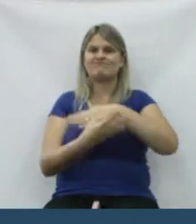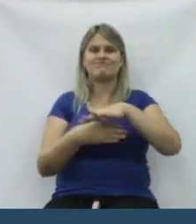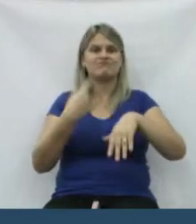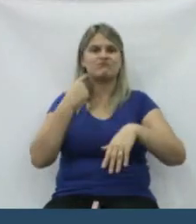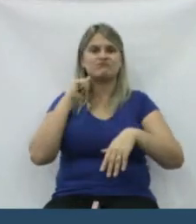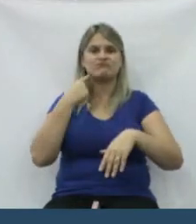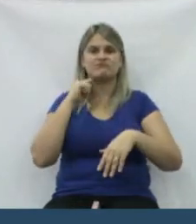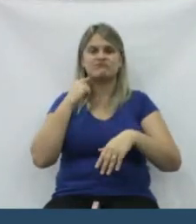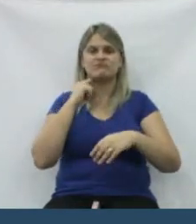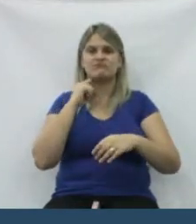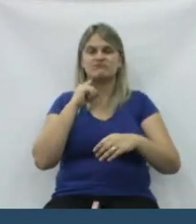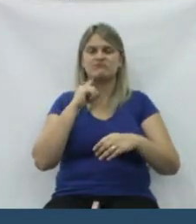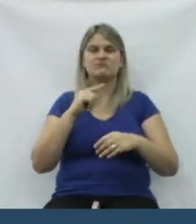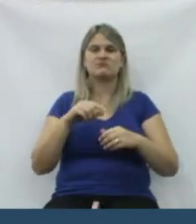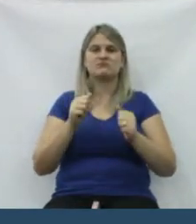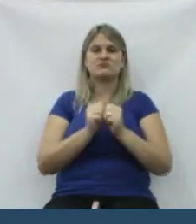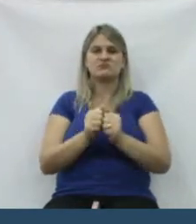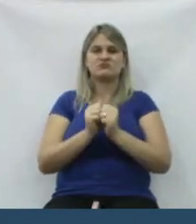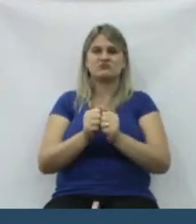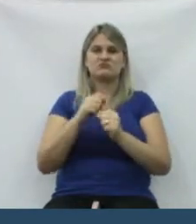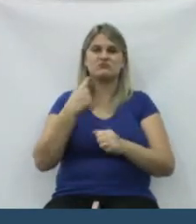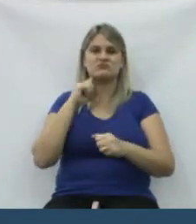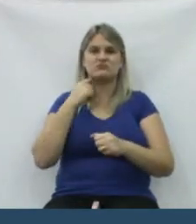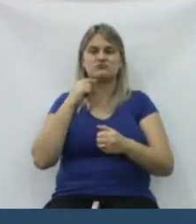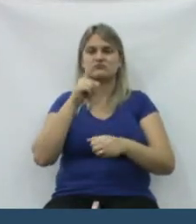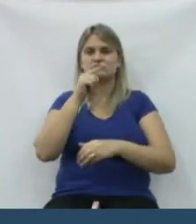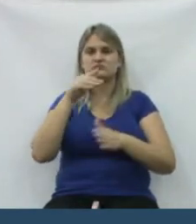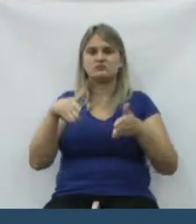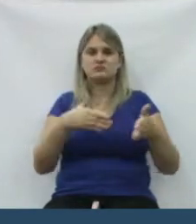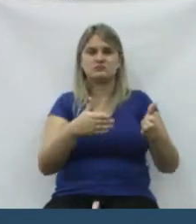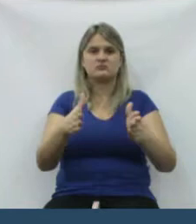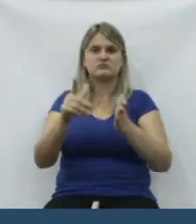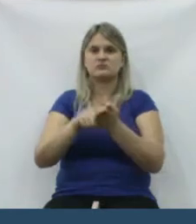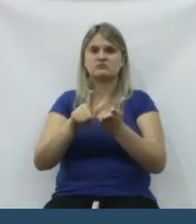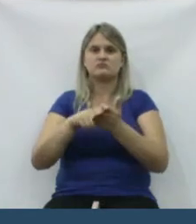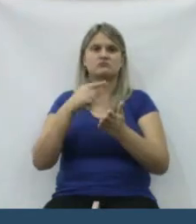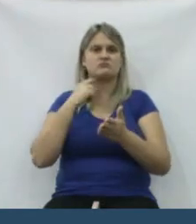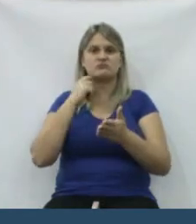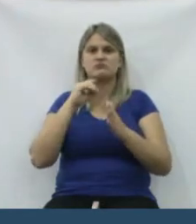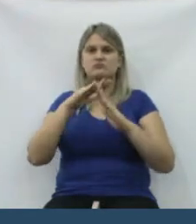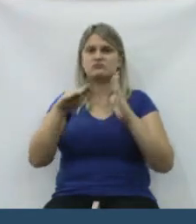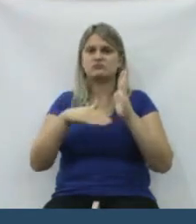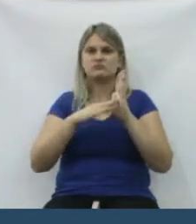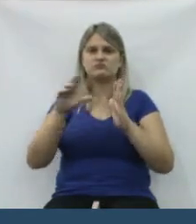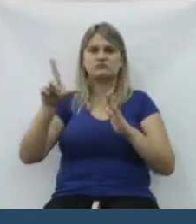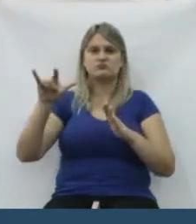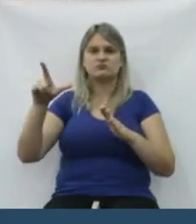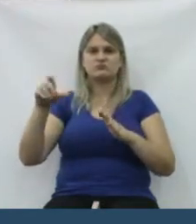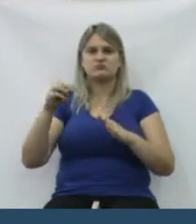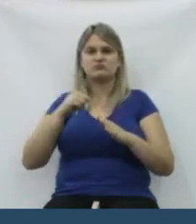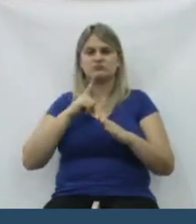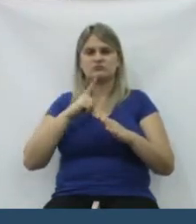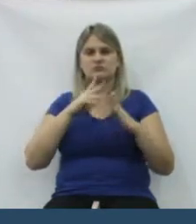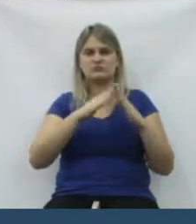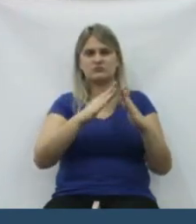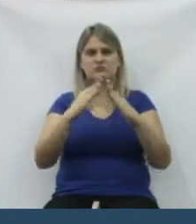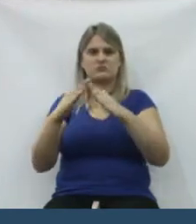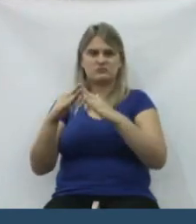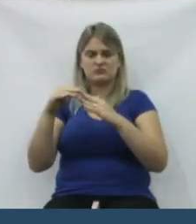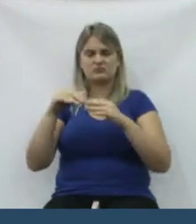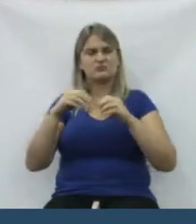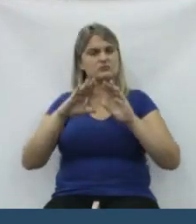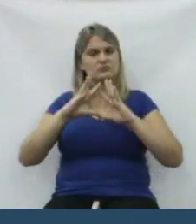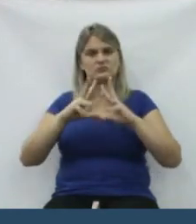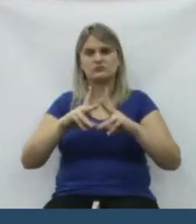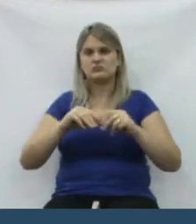desciam tudo para o Iguaçu, papel, sujeira, tudo o lixo que tinha na região que o pessoal